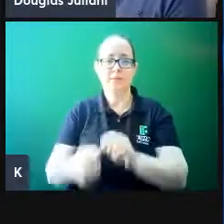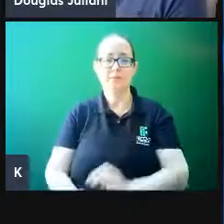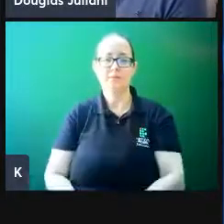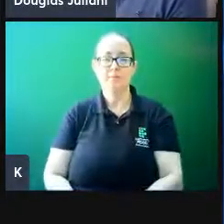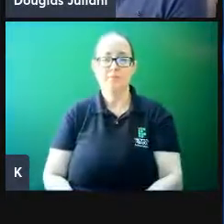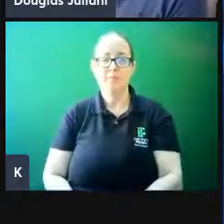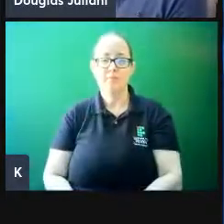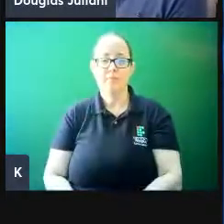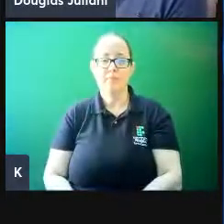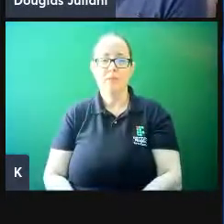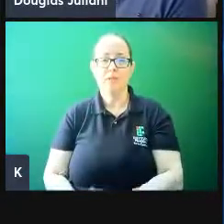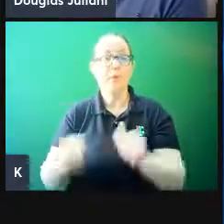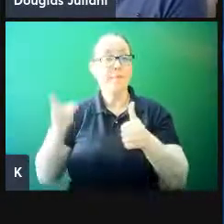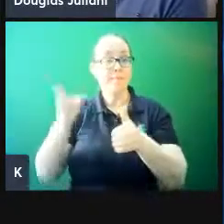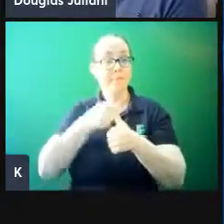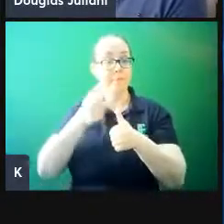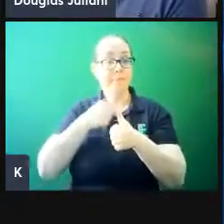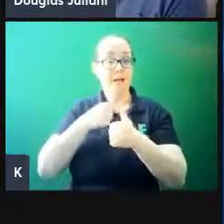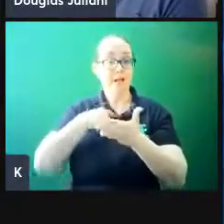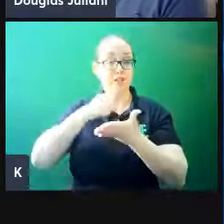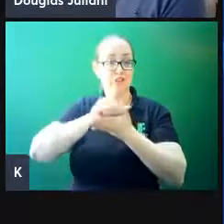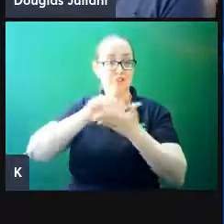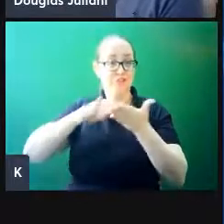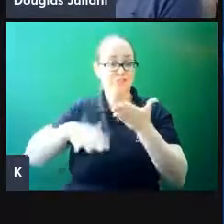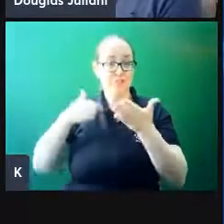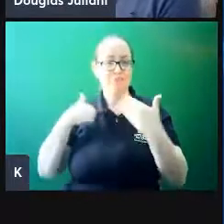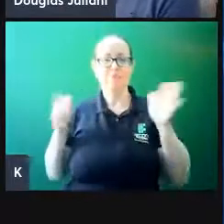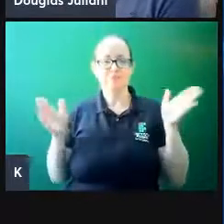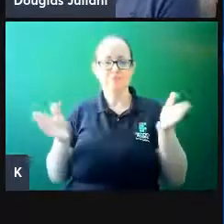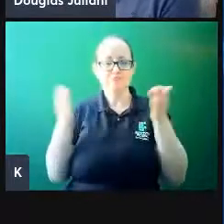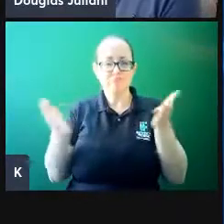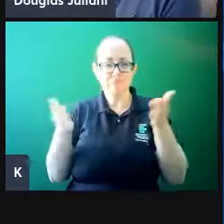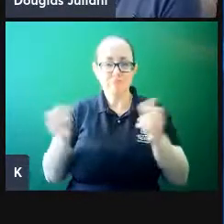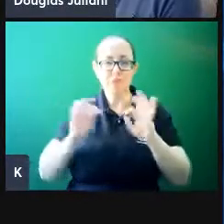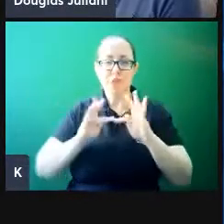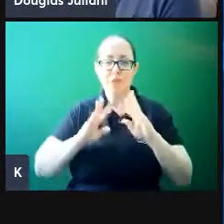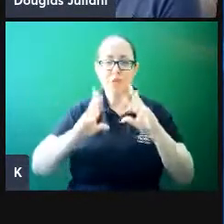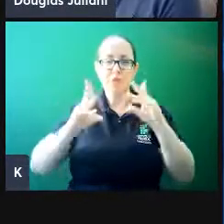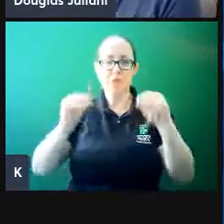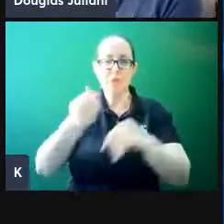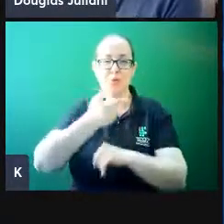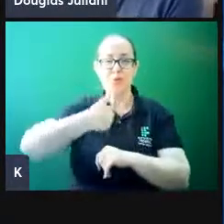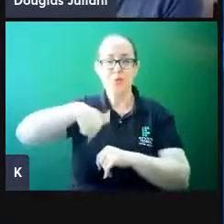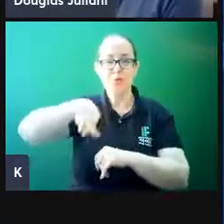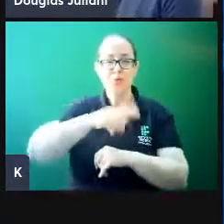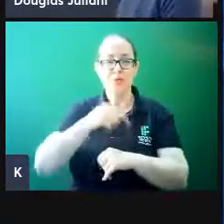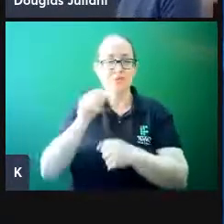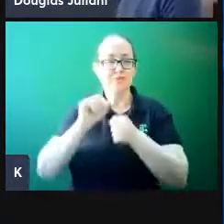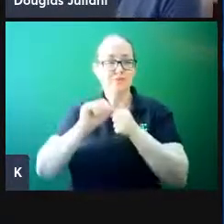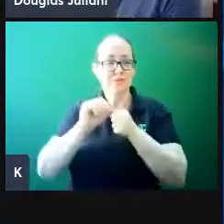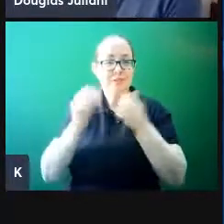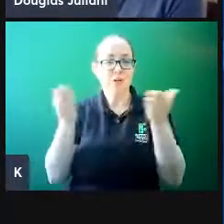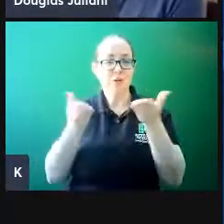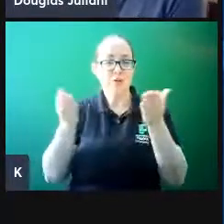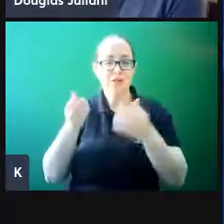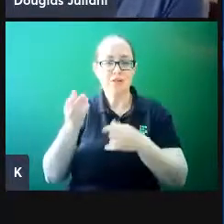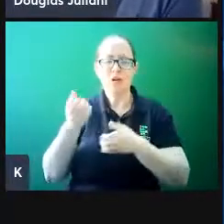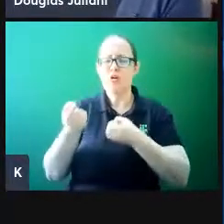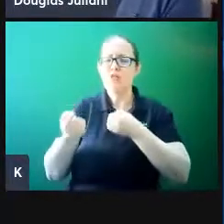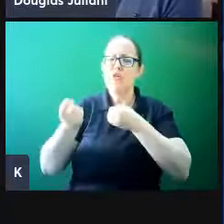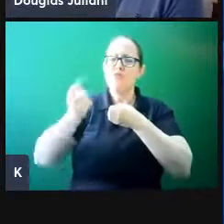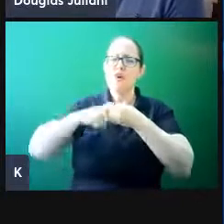O exercício, o primeiro exercício que eu convido e encorajo a todos que estão aqui presentes a fazer nesse momento é voltar no tempo.